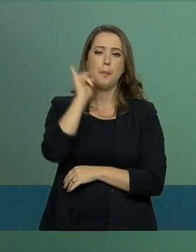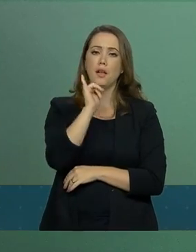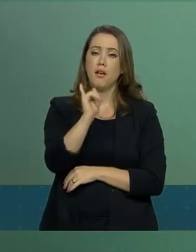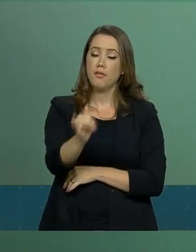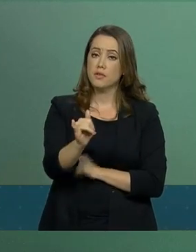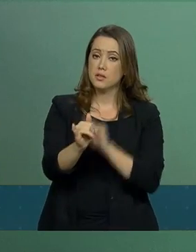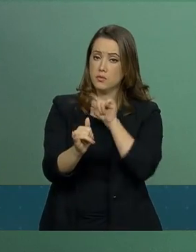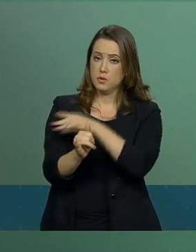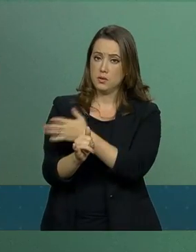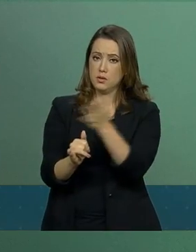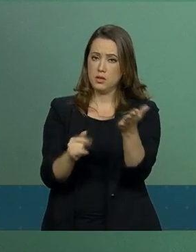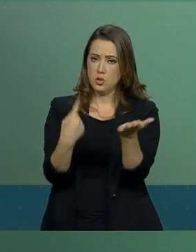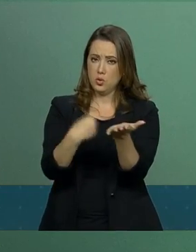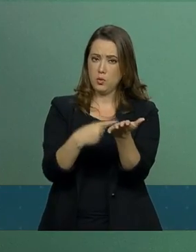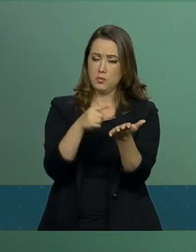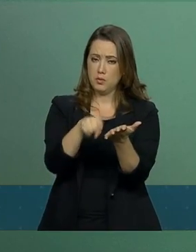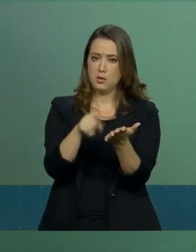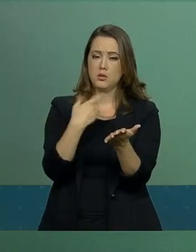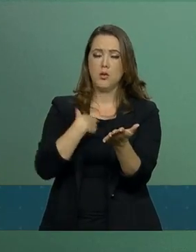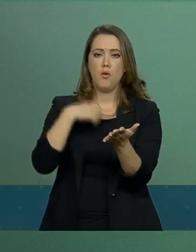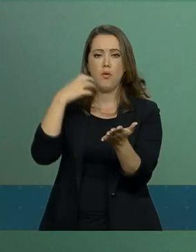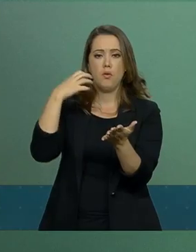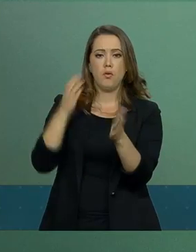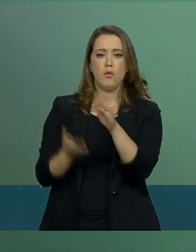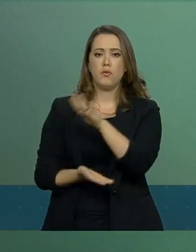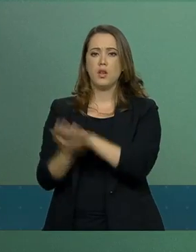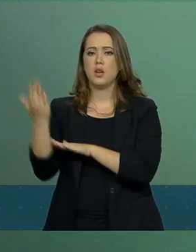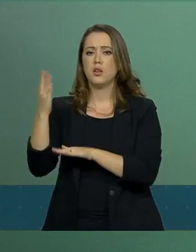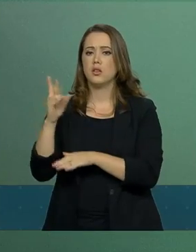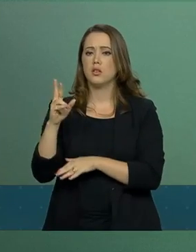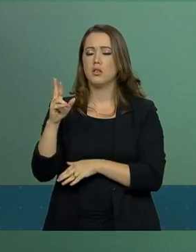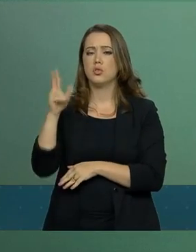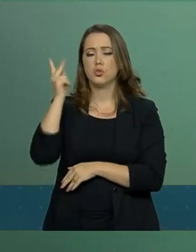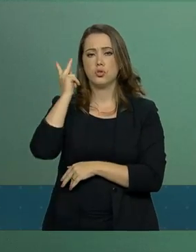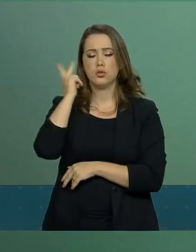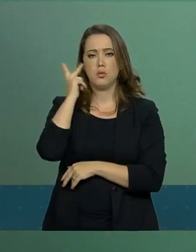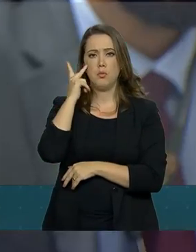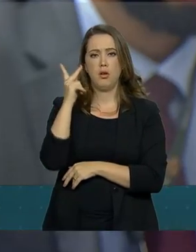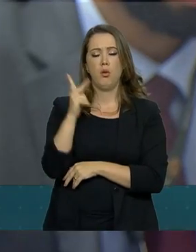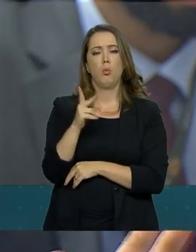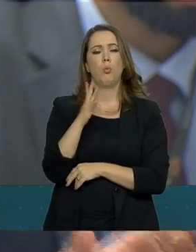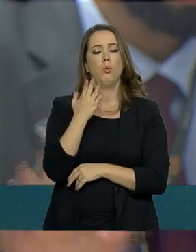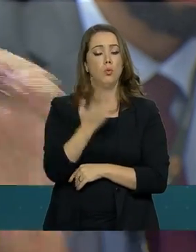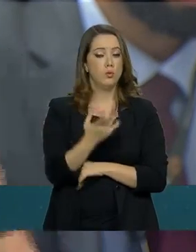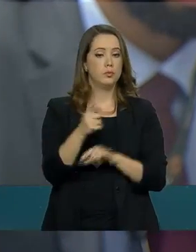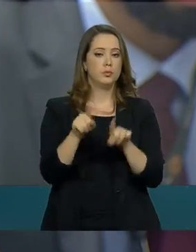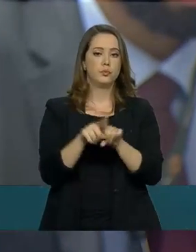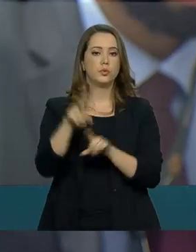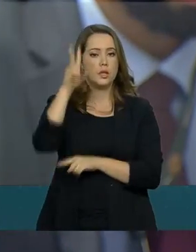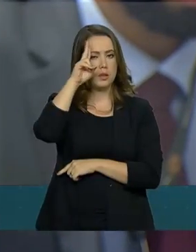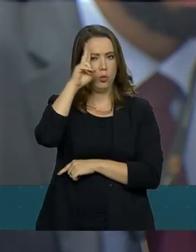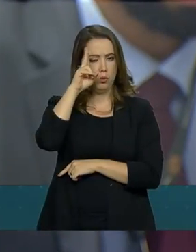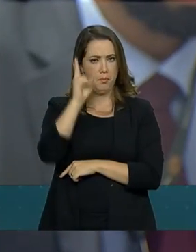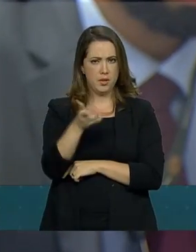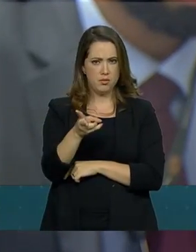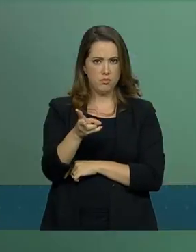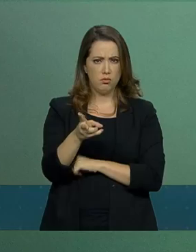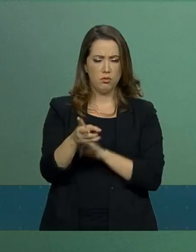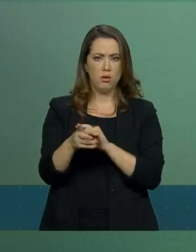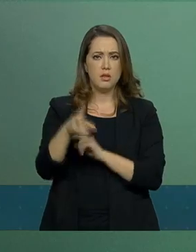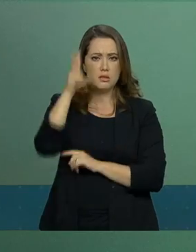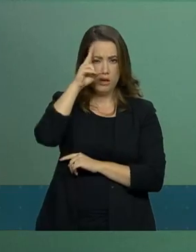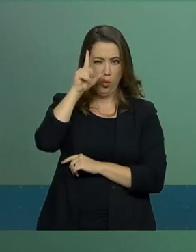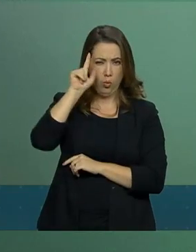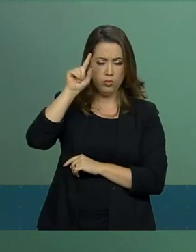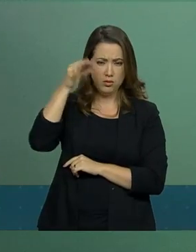de uma ida a Ribeirão Preto. É isso, pessoal? Ribeirão Preto, segunda-feira. Mas seria na segunda-feira mesmo? É, na